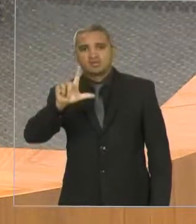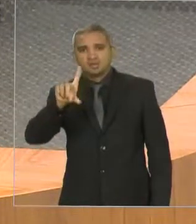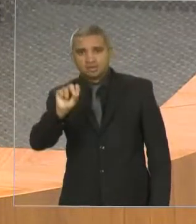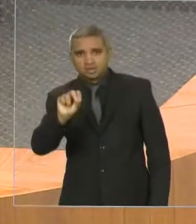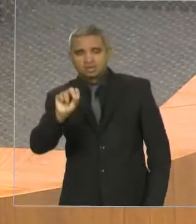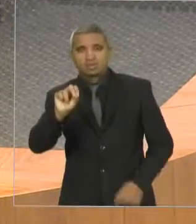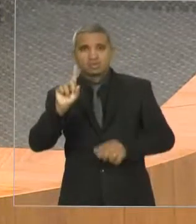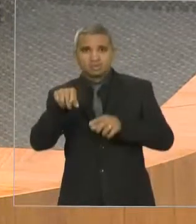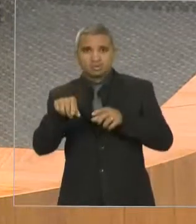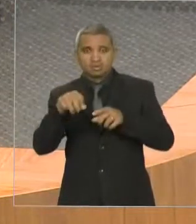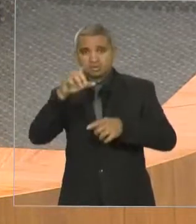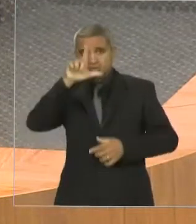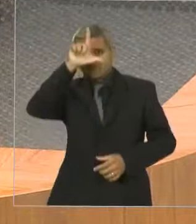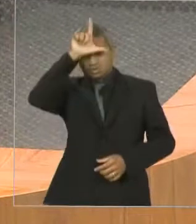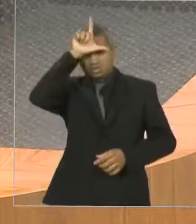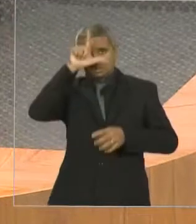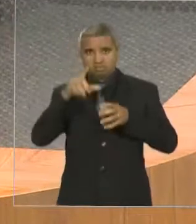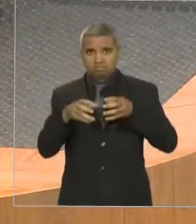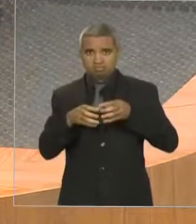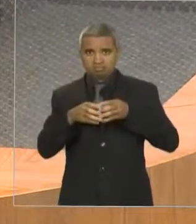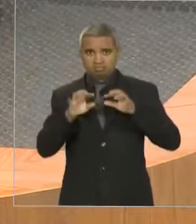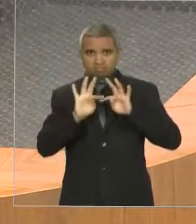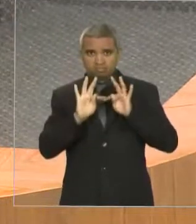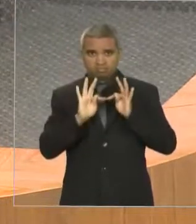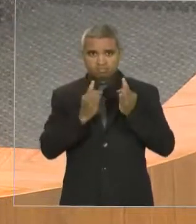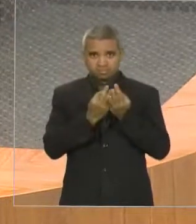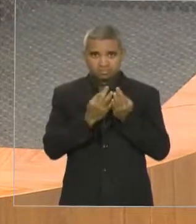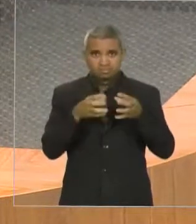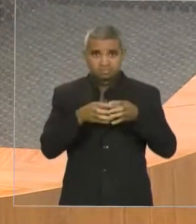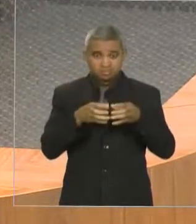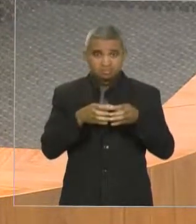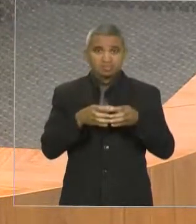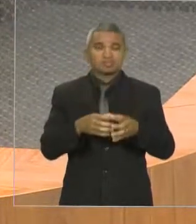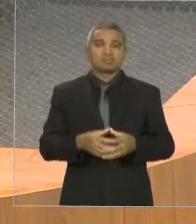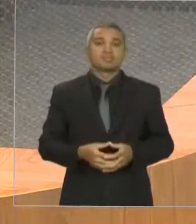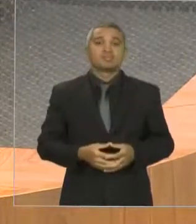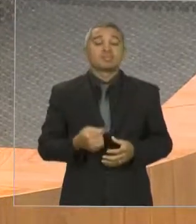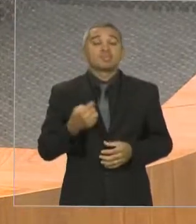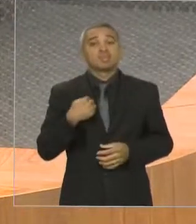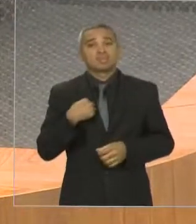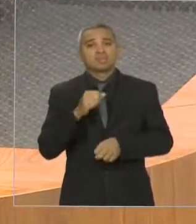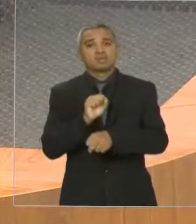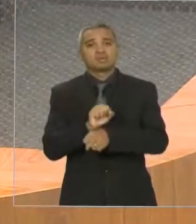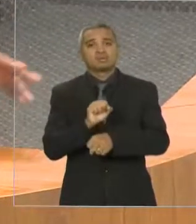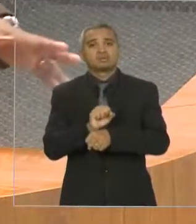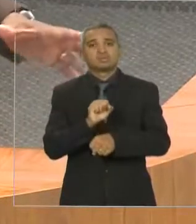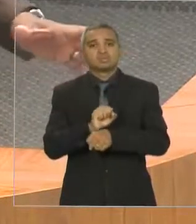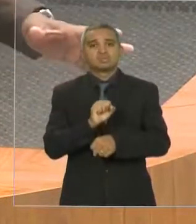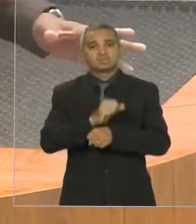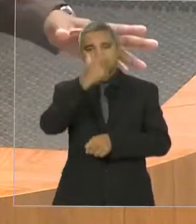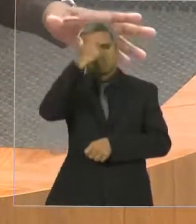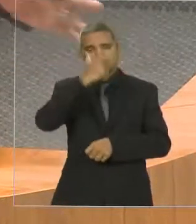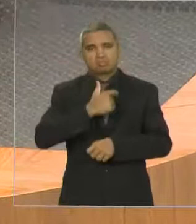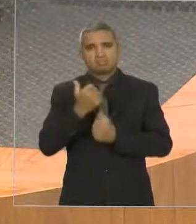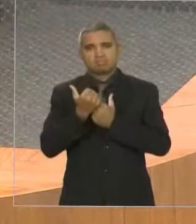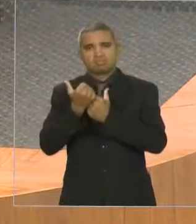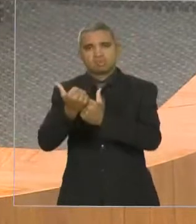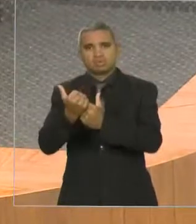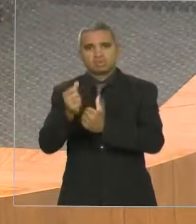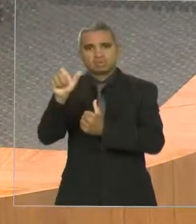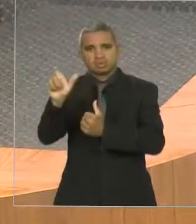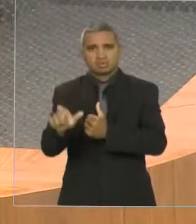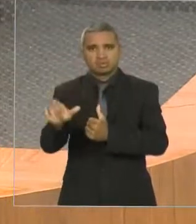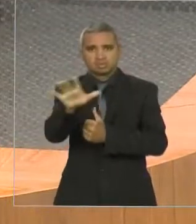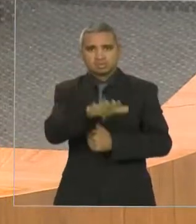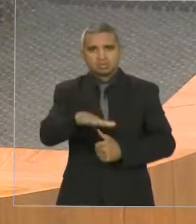trabalho. Esperamos, pois, que esse mandato desse deputado também sirva e também de todos os deputados que